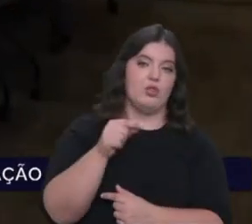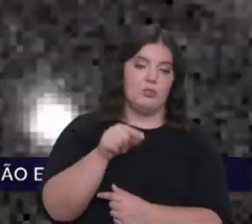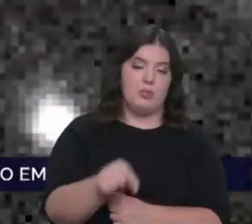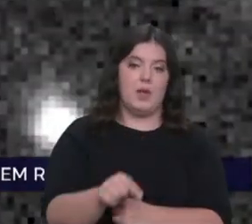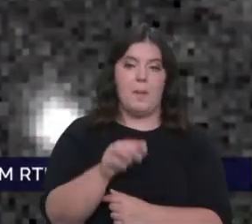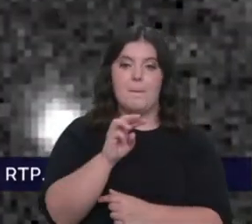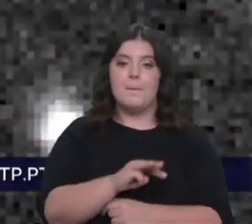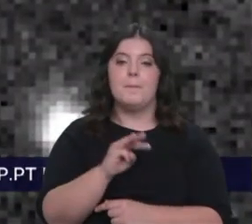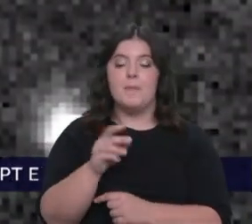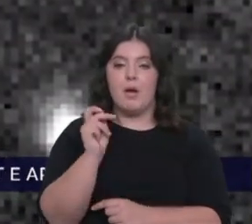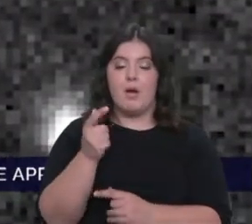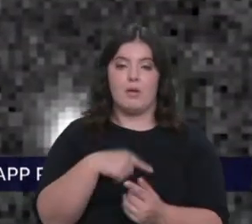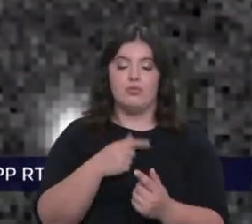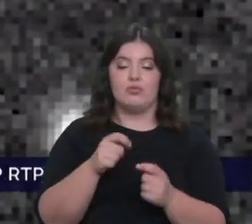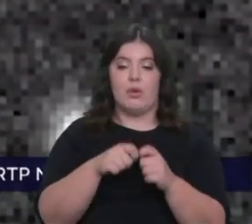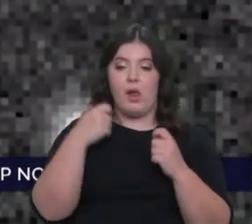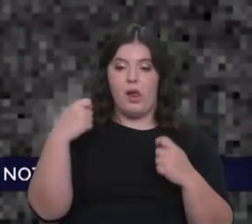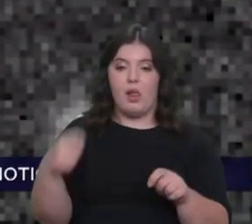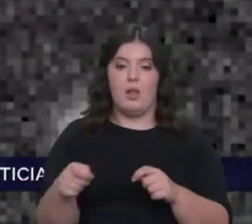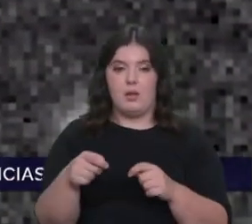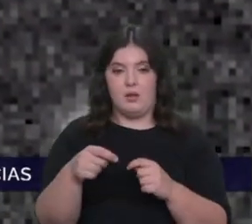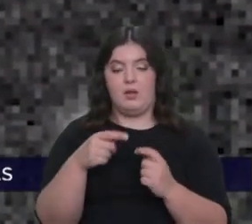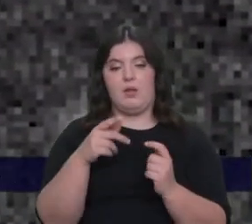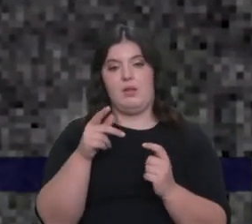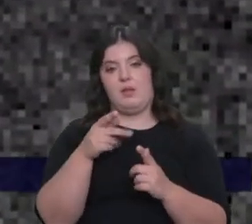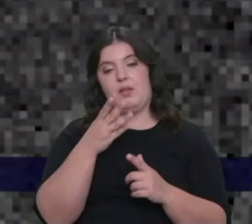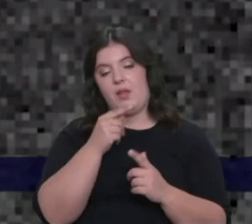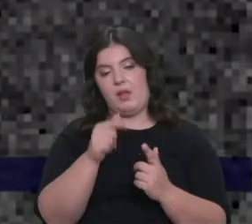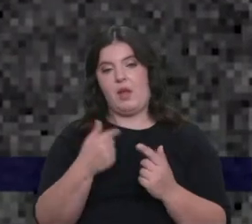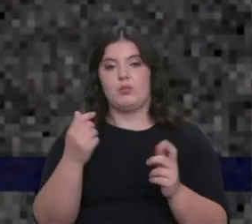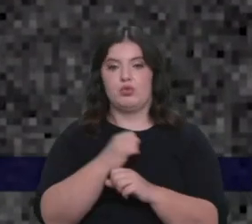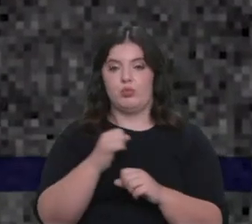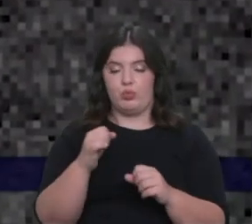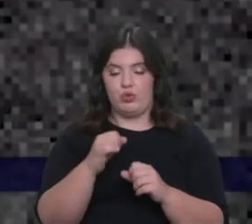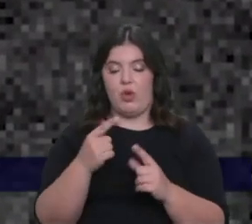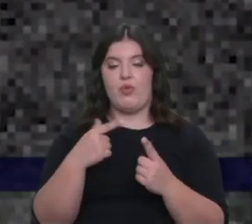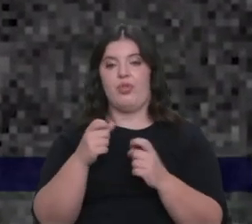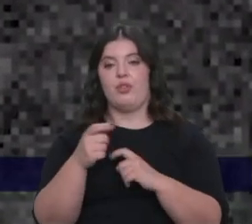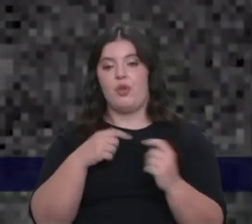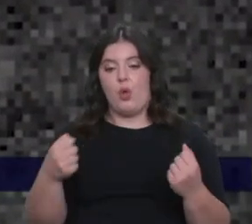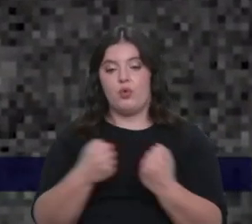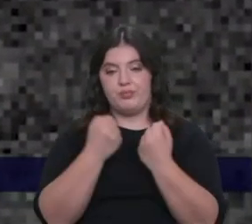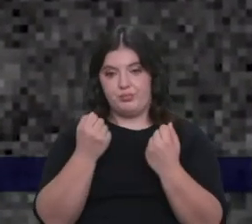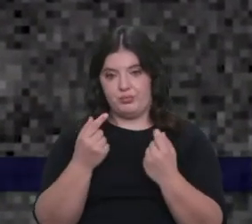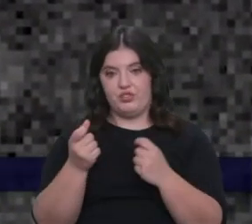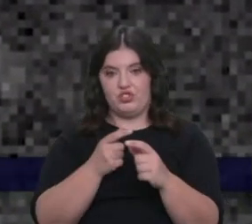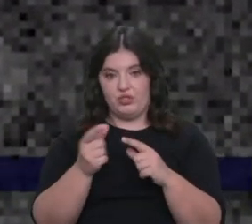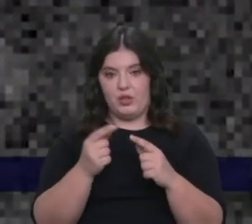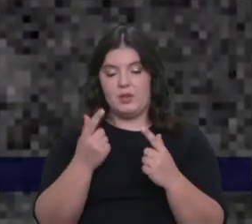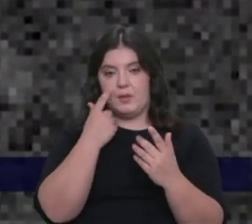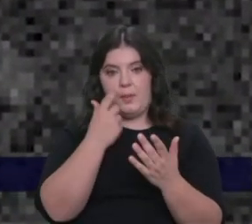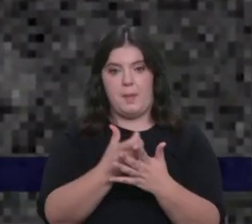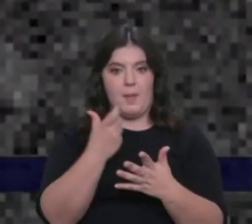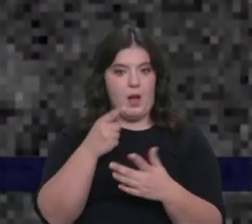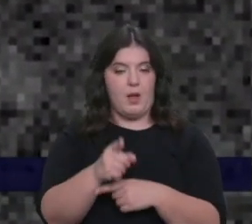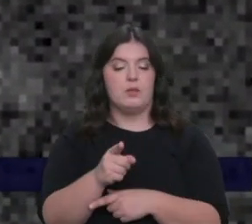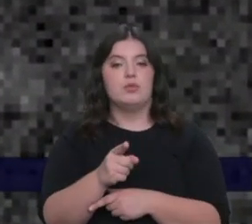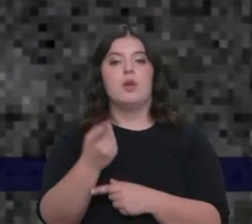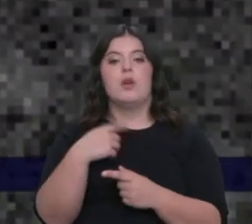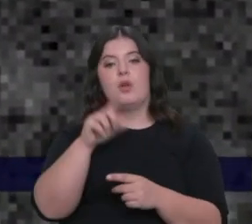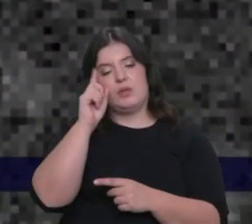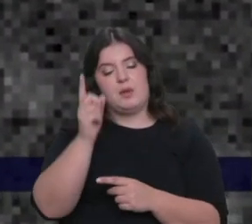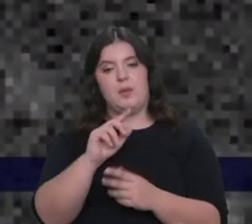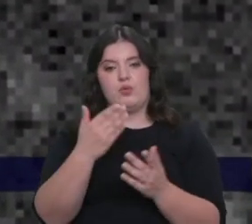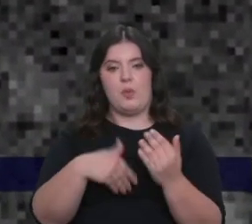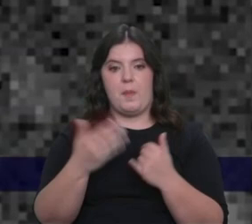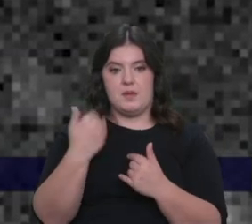de anos de anos-luz da Terra, portanto, muito distante, uma explosão de uma estrela ou uma colisão de estrelas teve este impacto na nossa atmosfera, nós sabemos que no passado